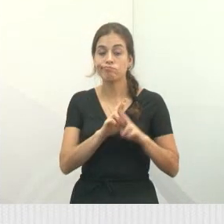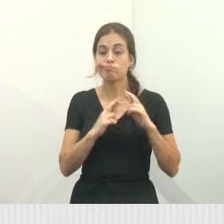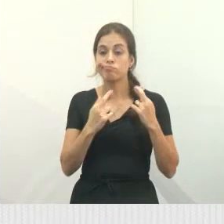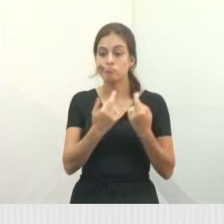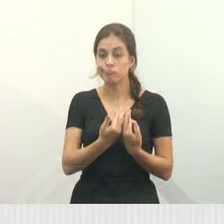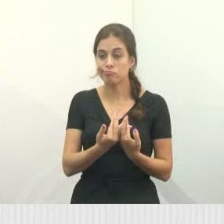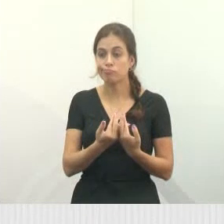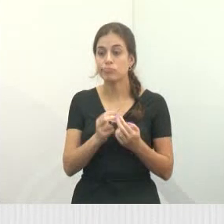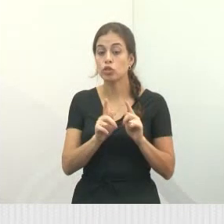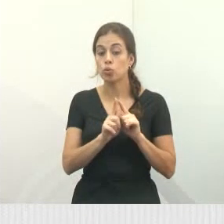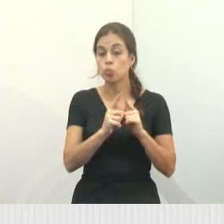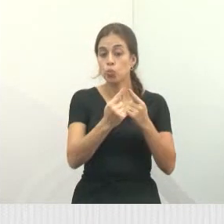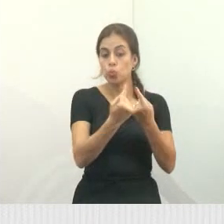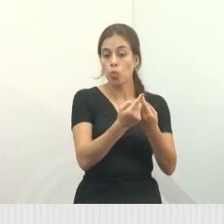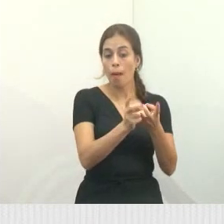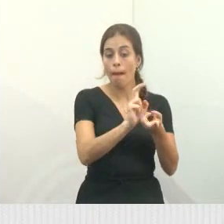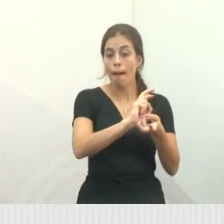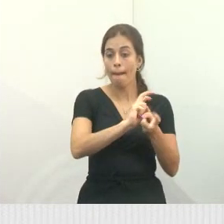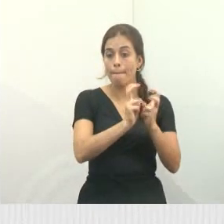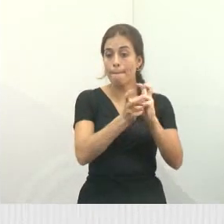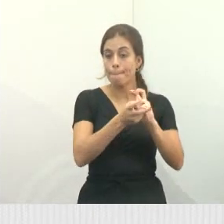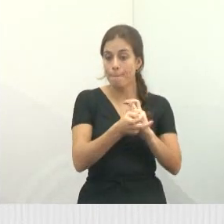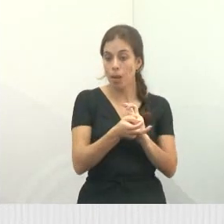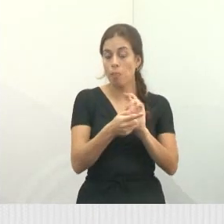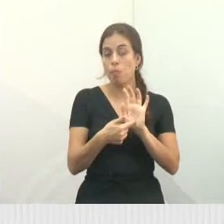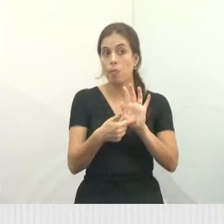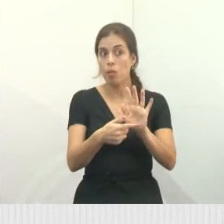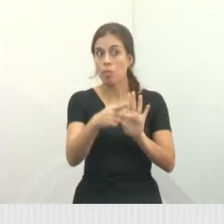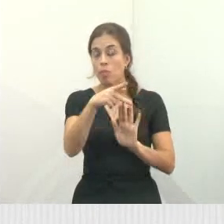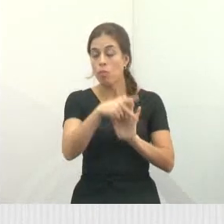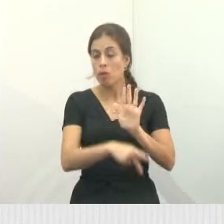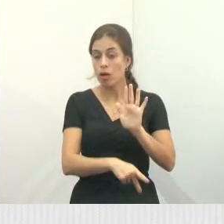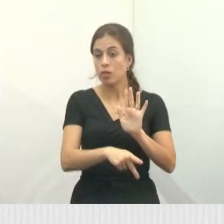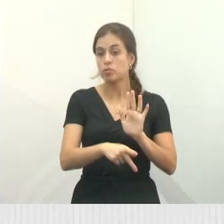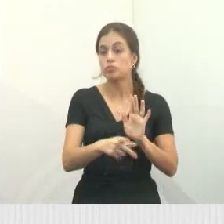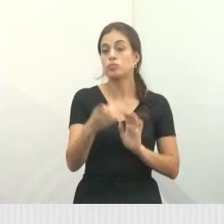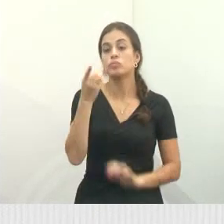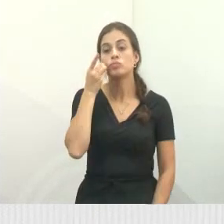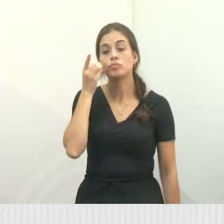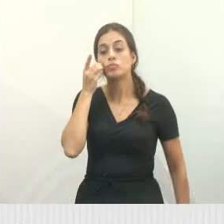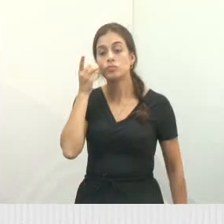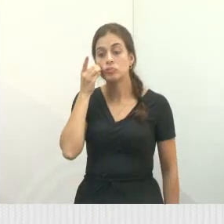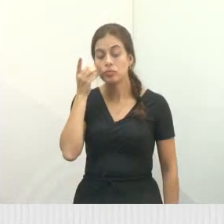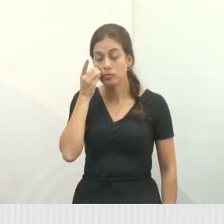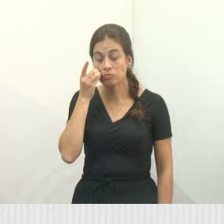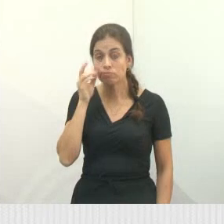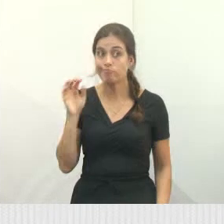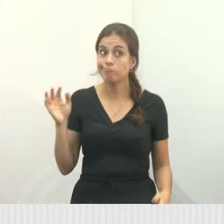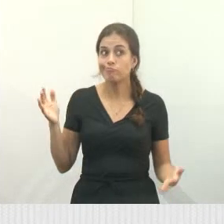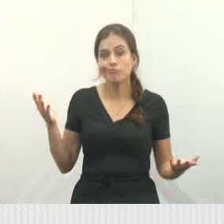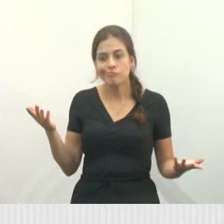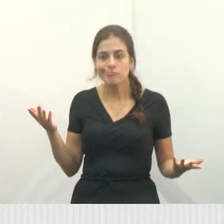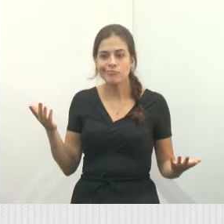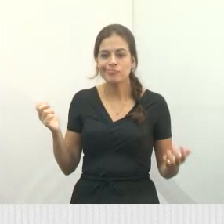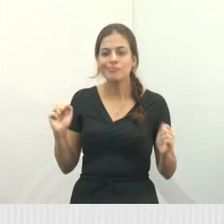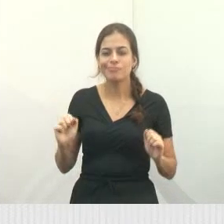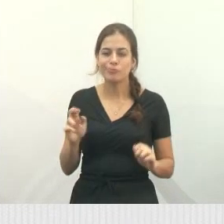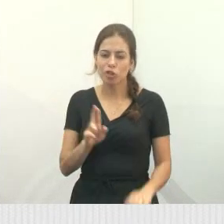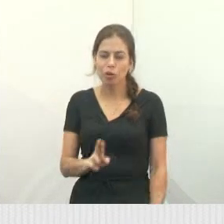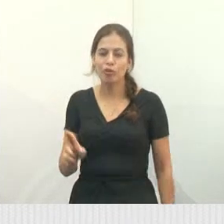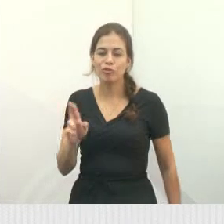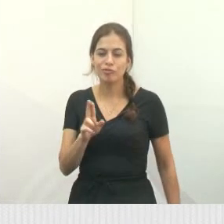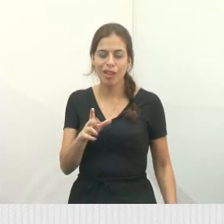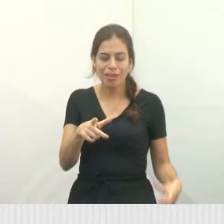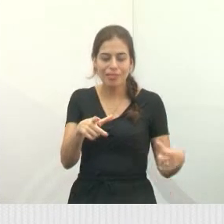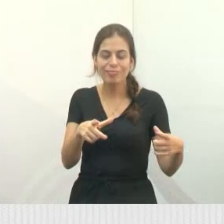grupo de capoeira que esteve aqui, apresentando aí no projeto do DUDE. E quem sabe eles vão poder utilizar esse